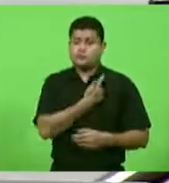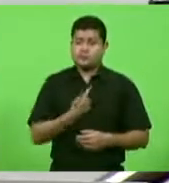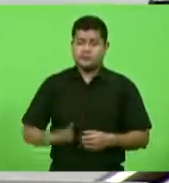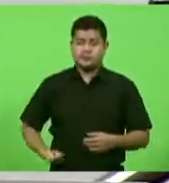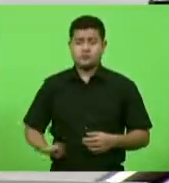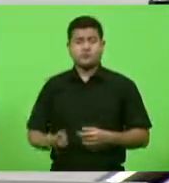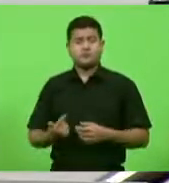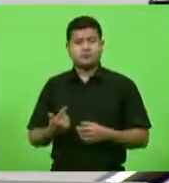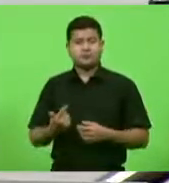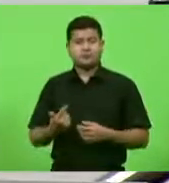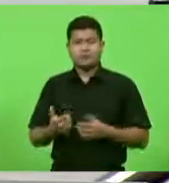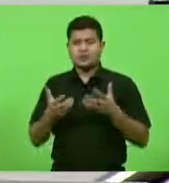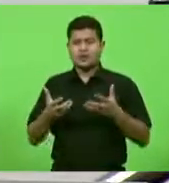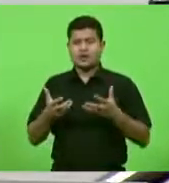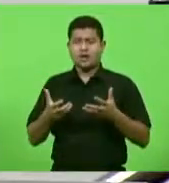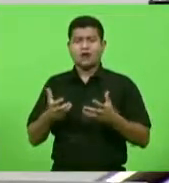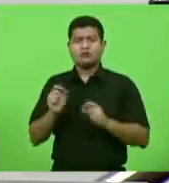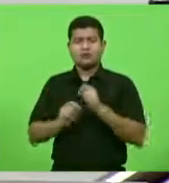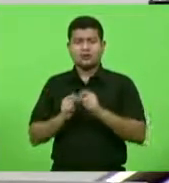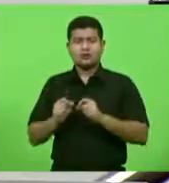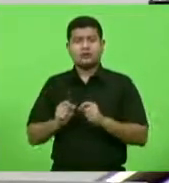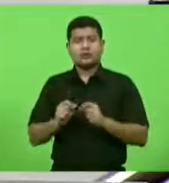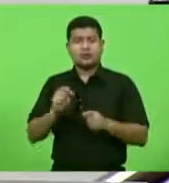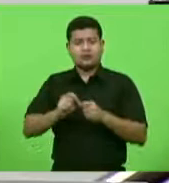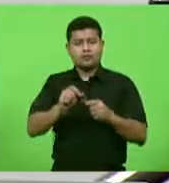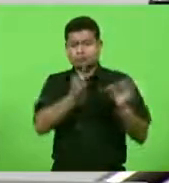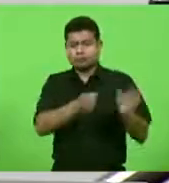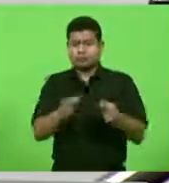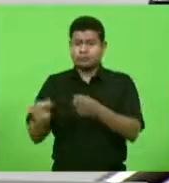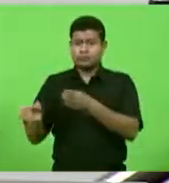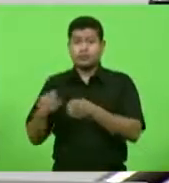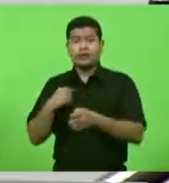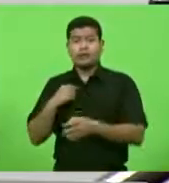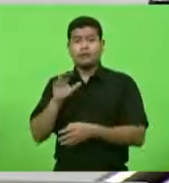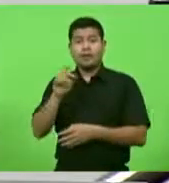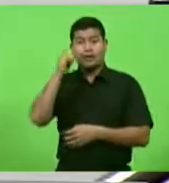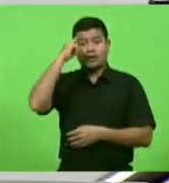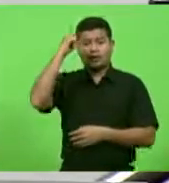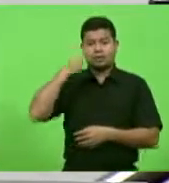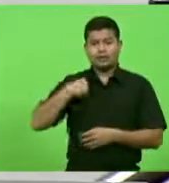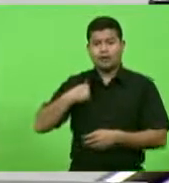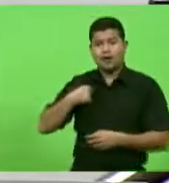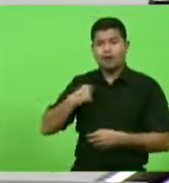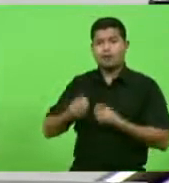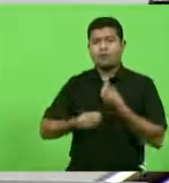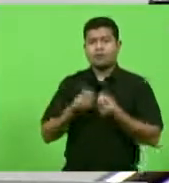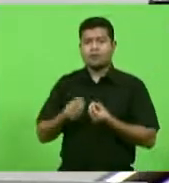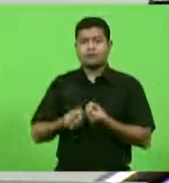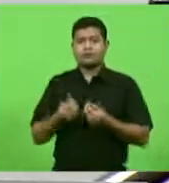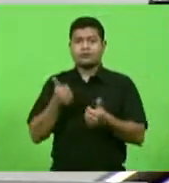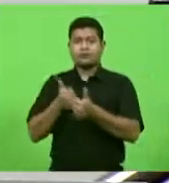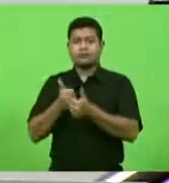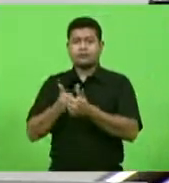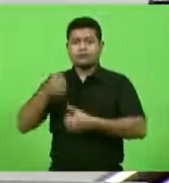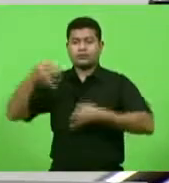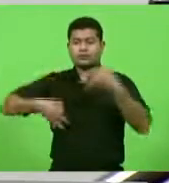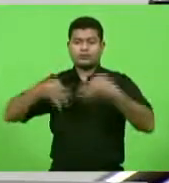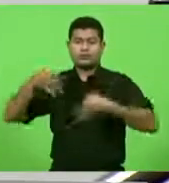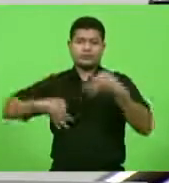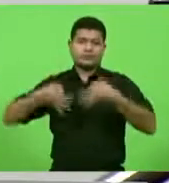mas eu estava num tribunal de julgamento eu era o seu julgador